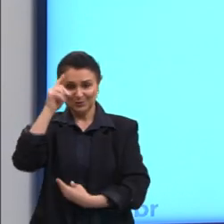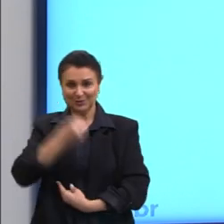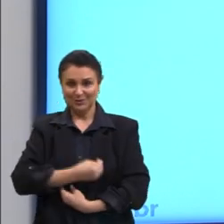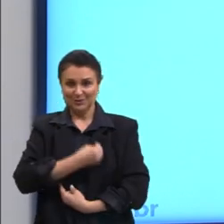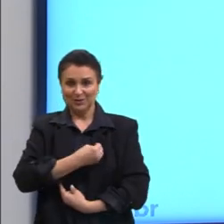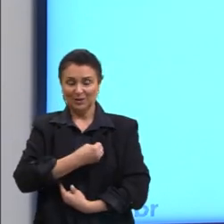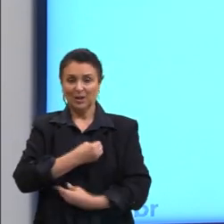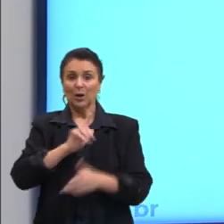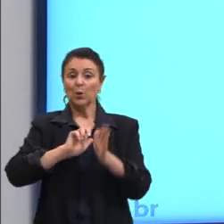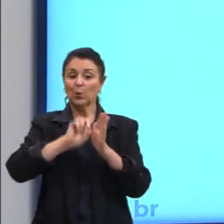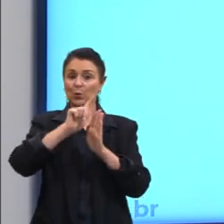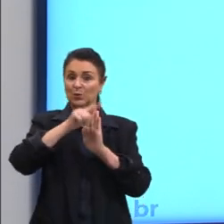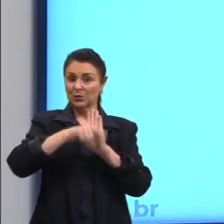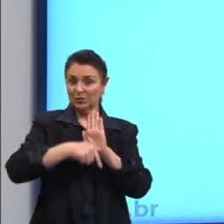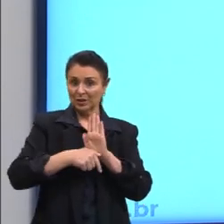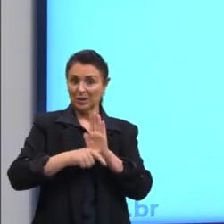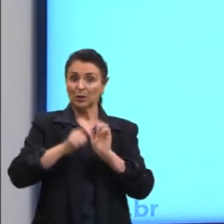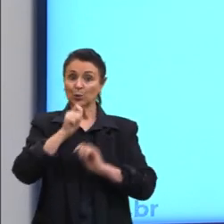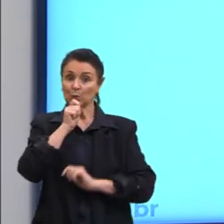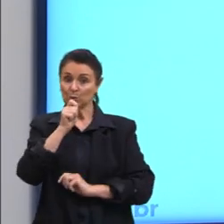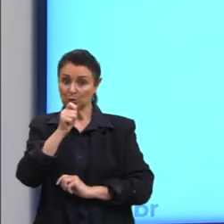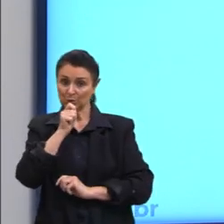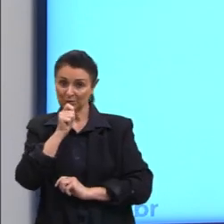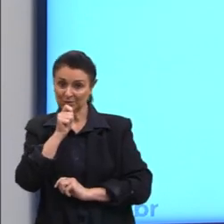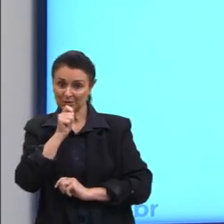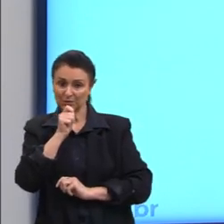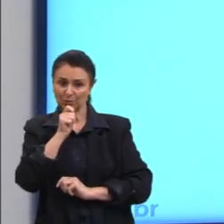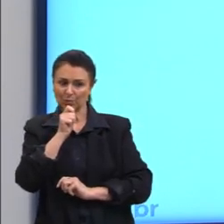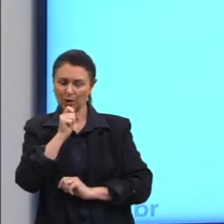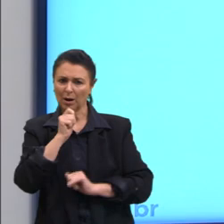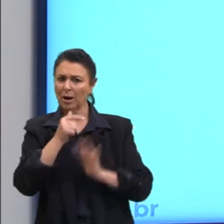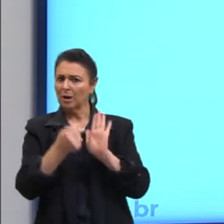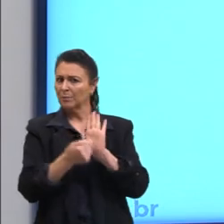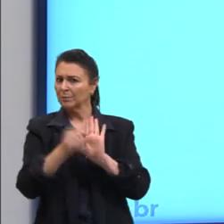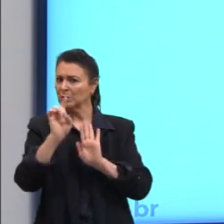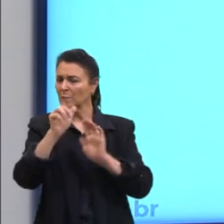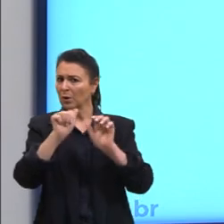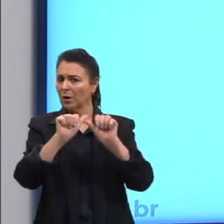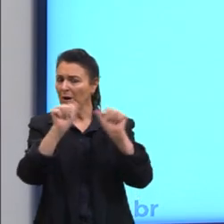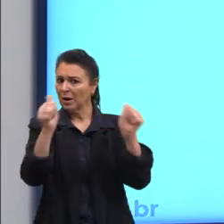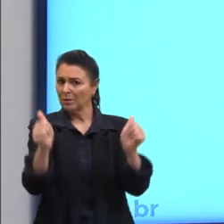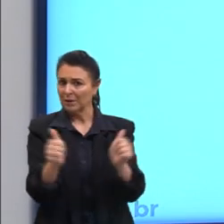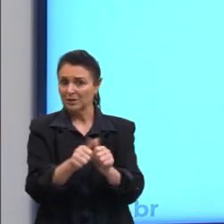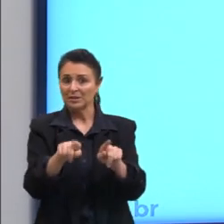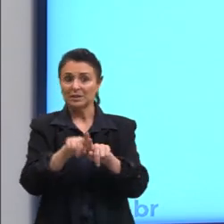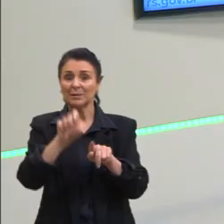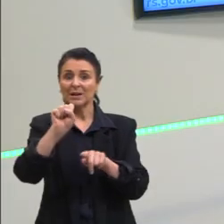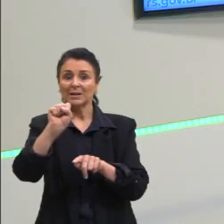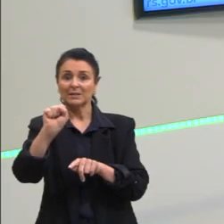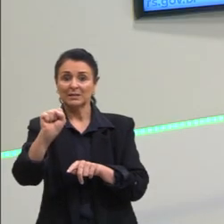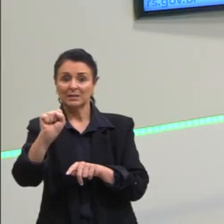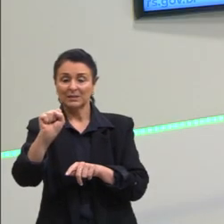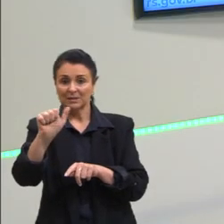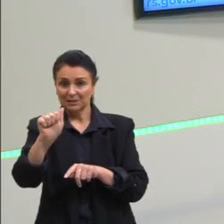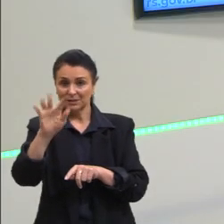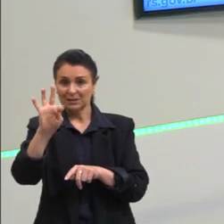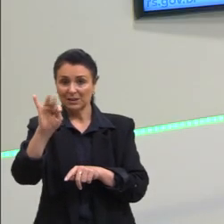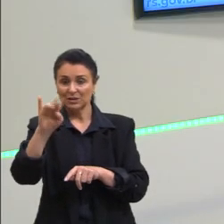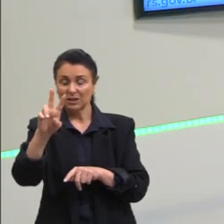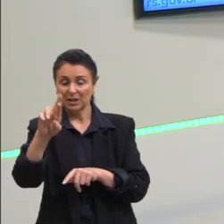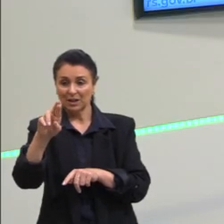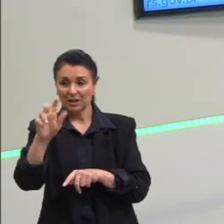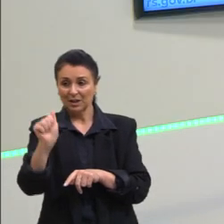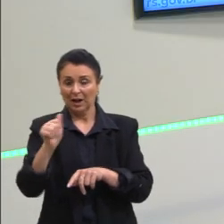jornalístico ou pode aparecer apenas a imagem e não esqueçamos sátira, satirizando, utilizando a sátira